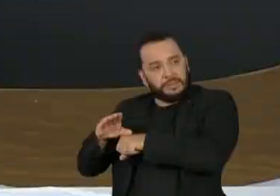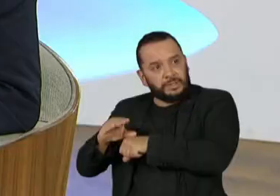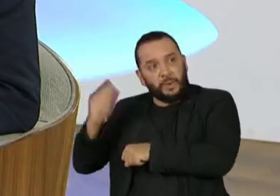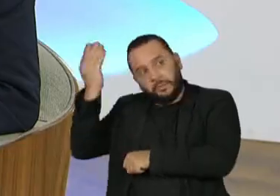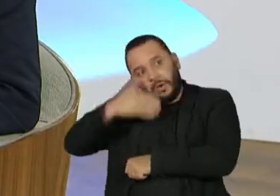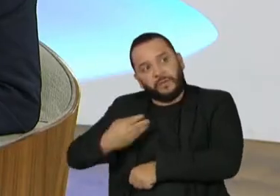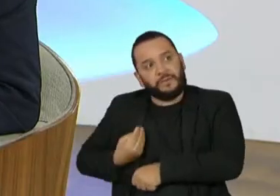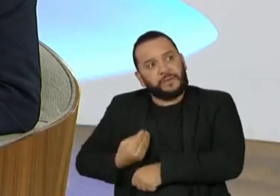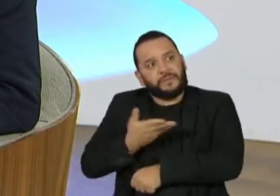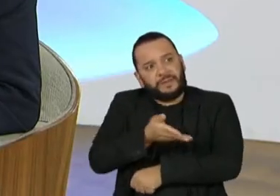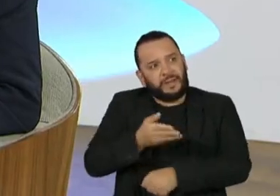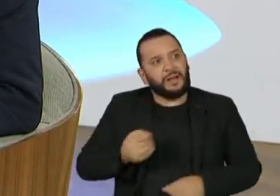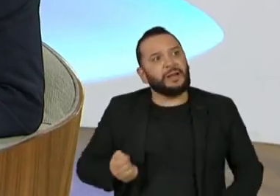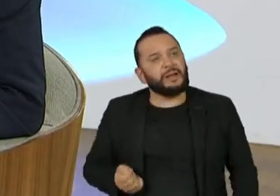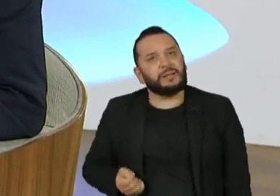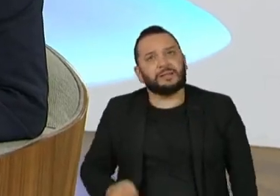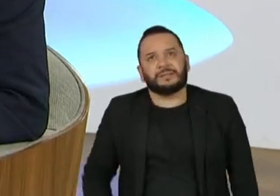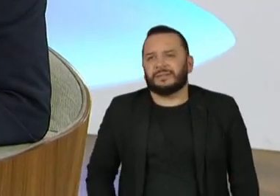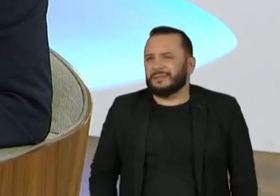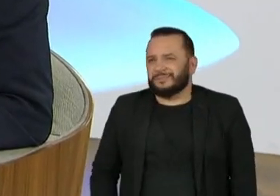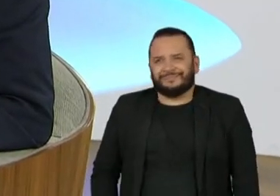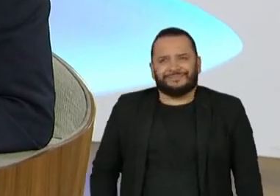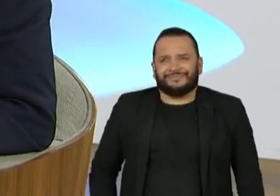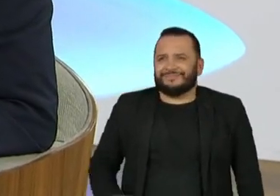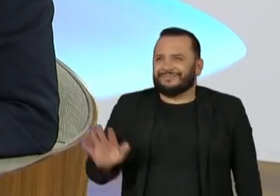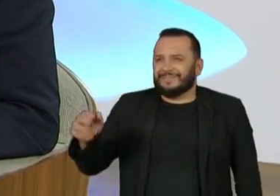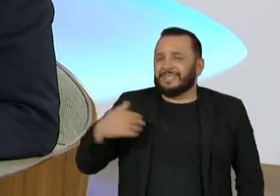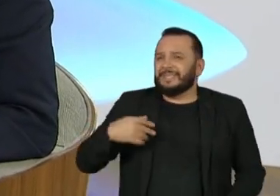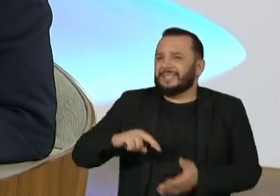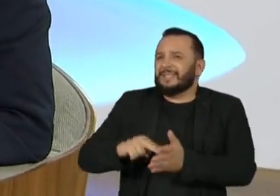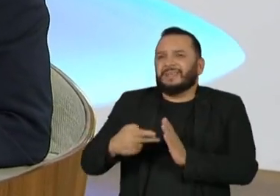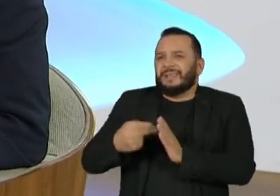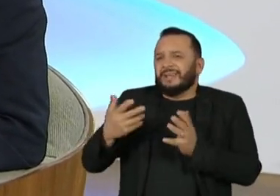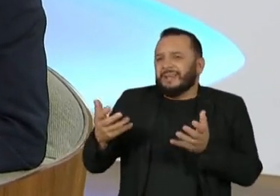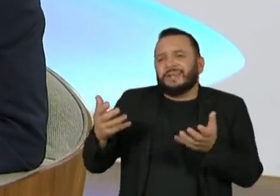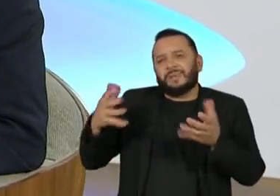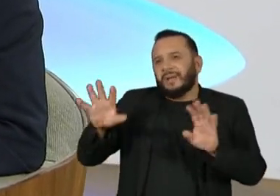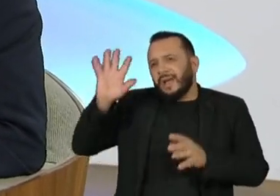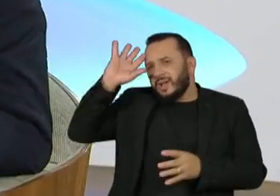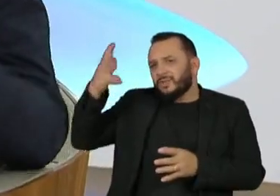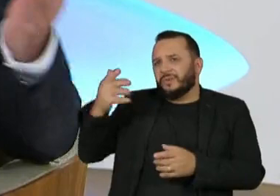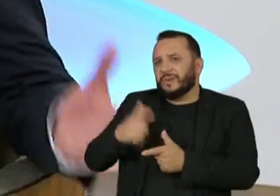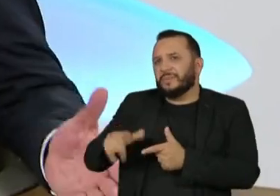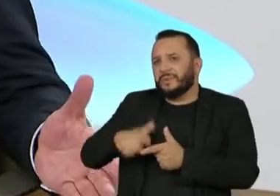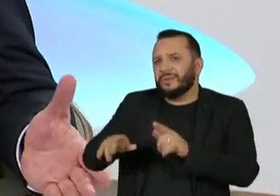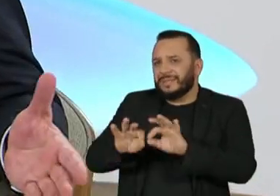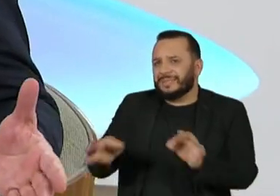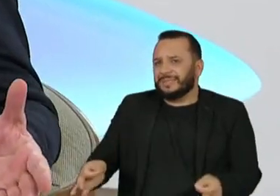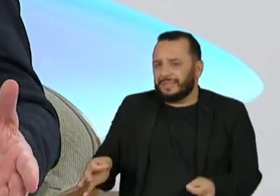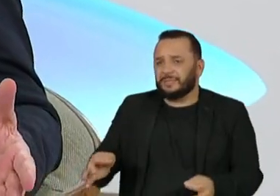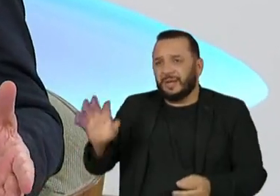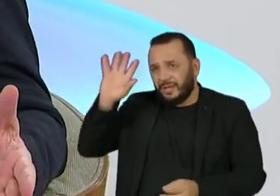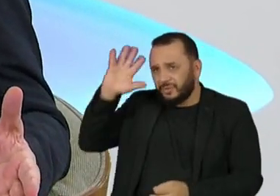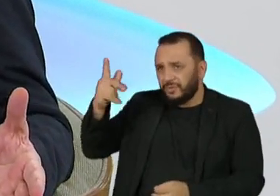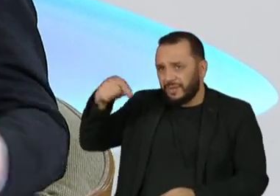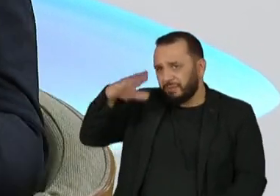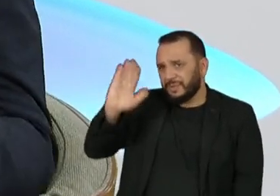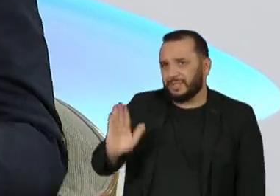posição? Isso é um grande atalho para não resolver uma questão que é relativamente simples de ser resolvida neste país.